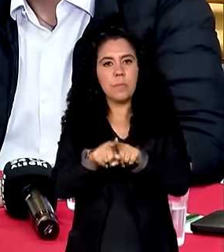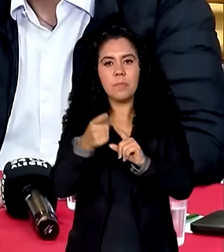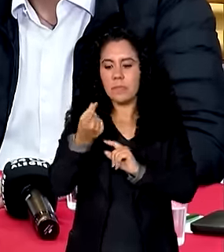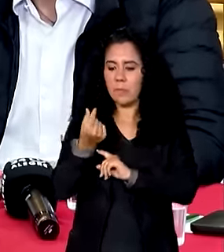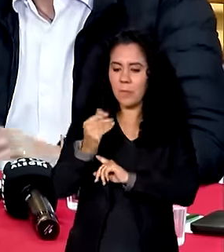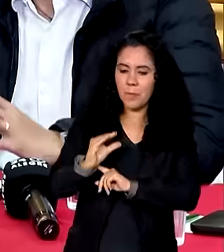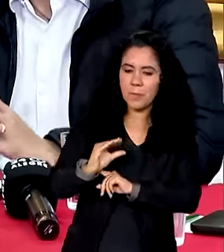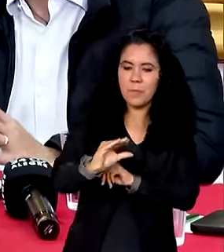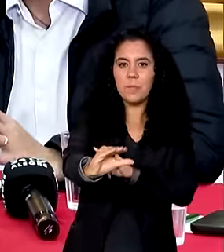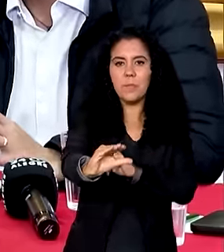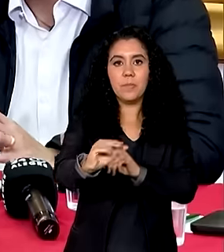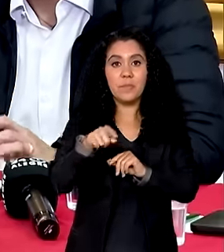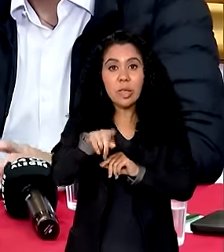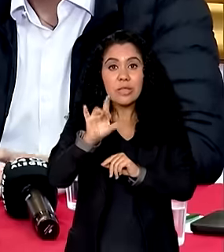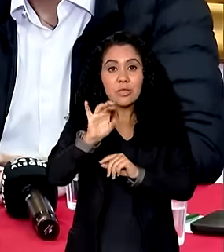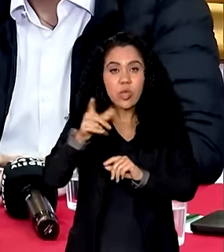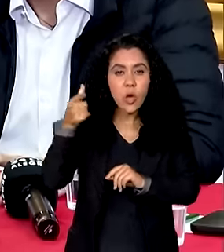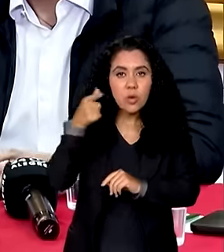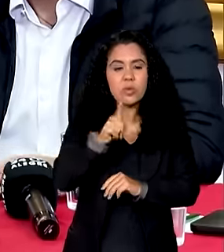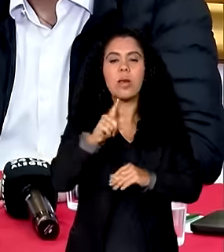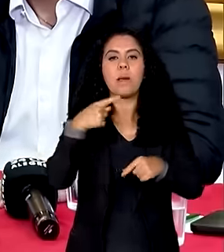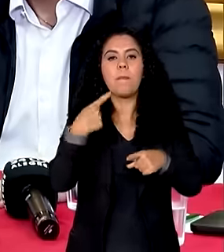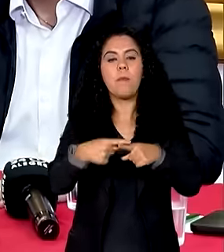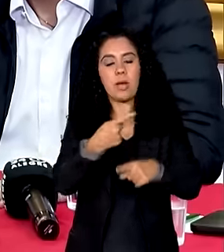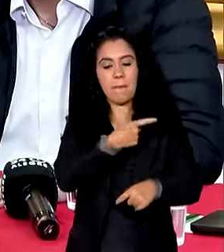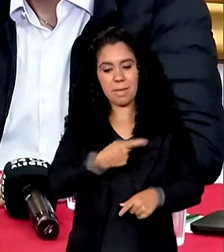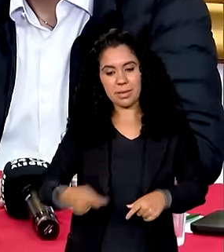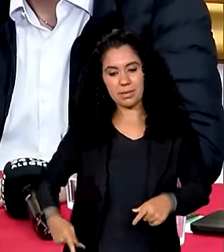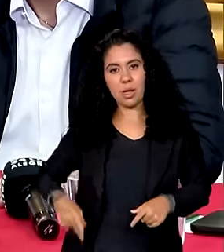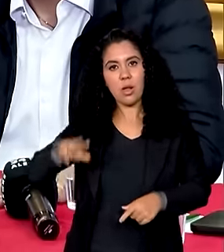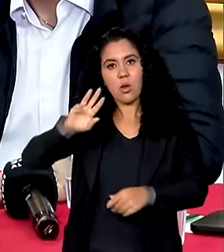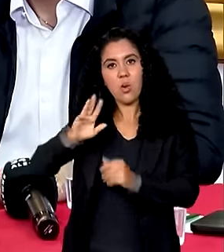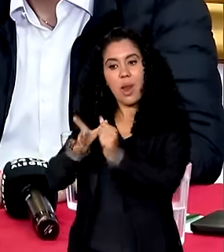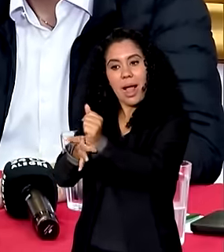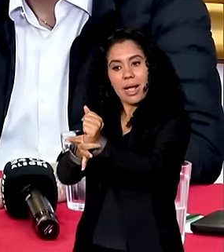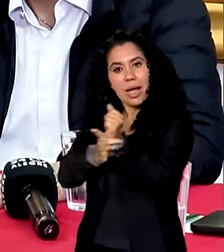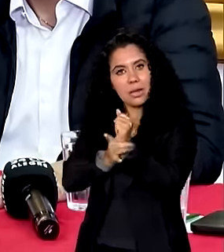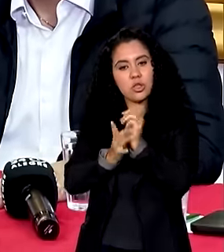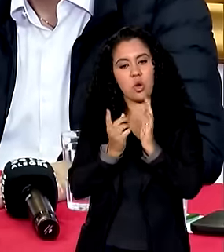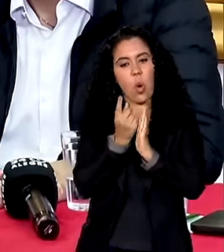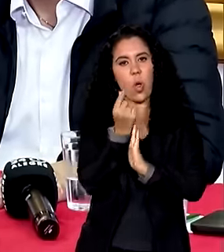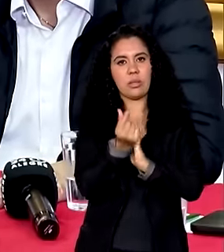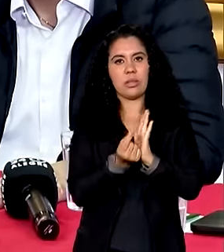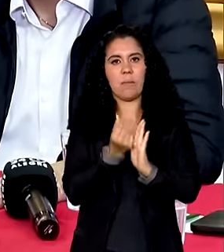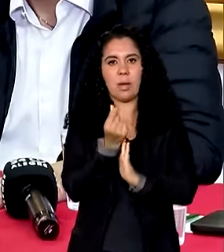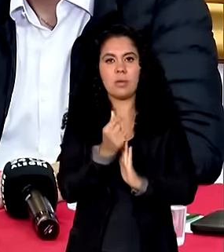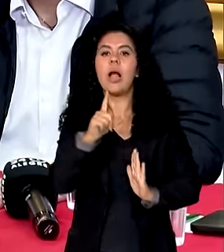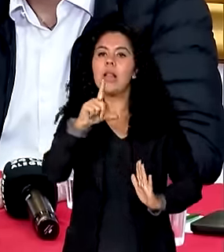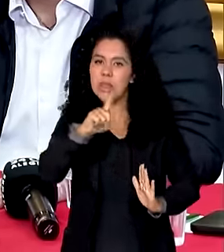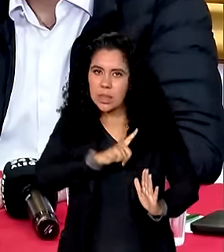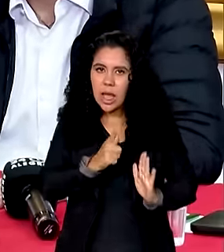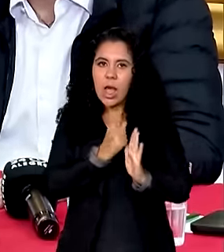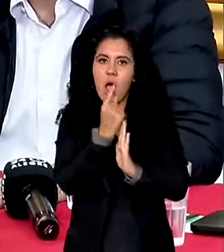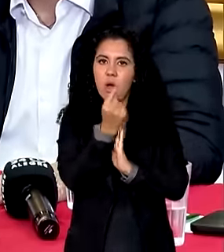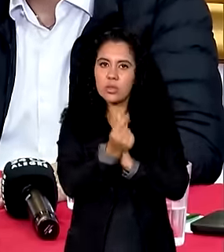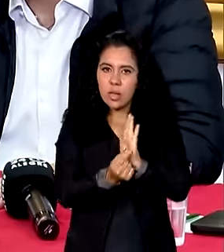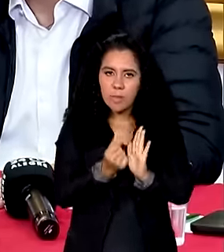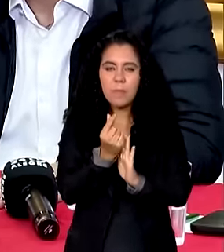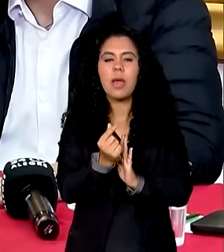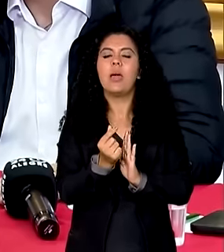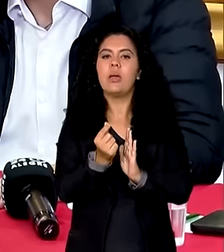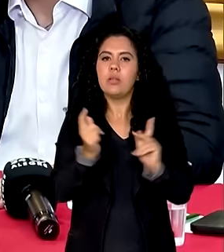financeiro isso só é possível porque o presidente Lula nos garantiu orçamento nós temos orçamento suficiente para